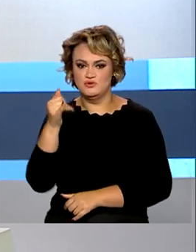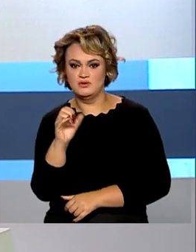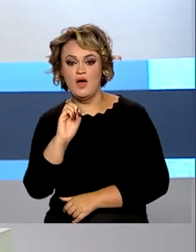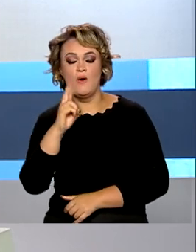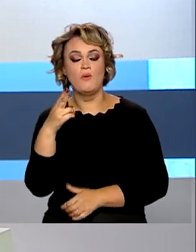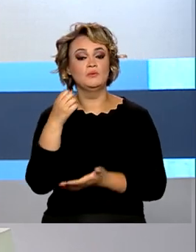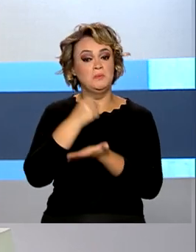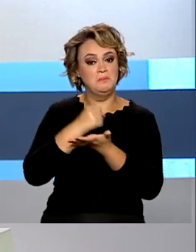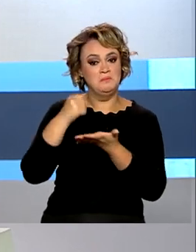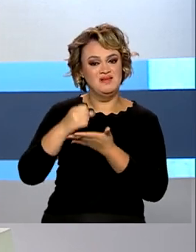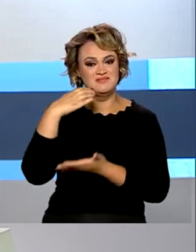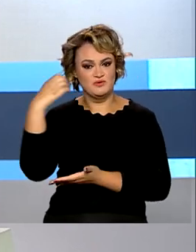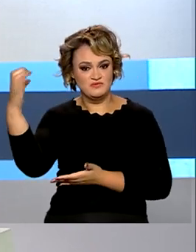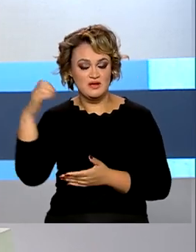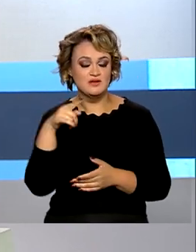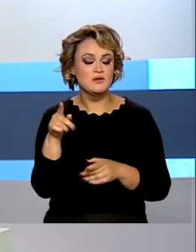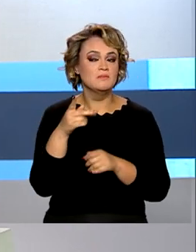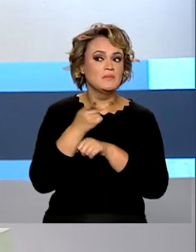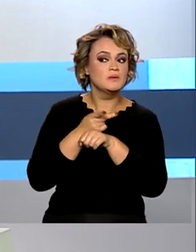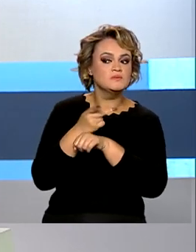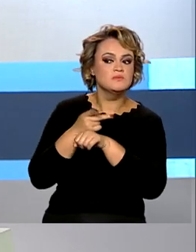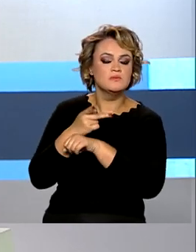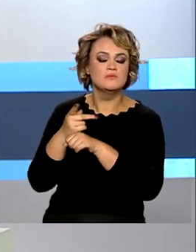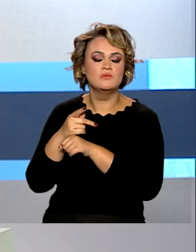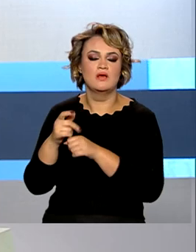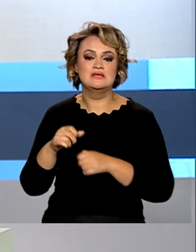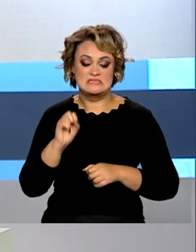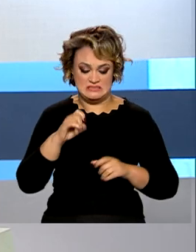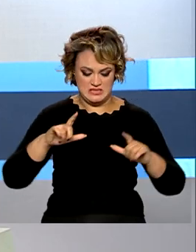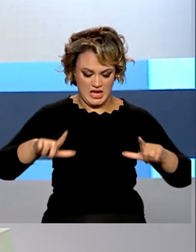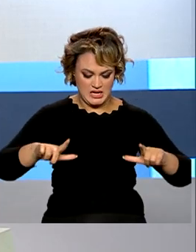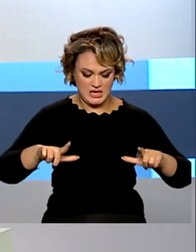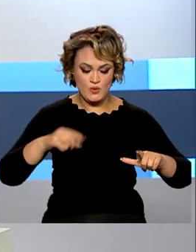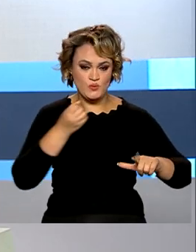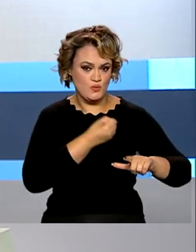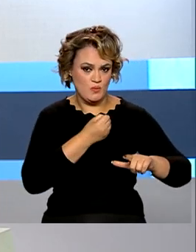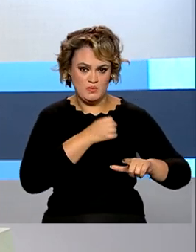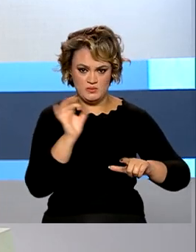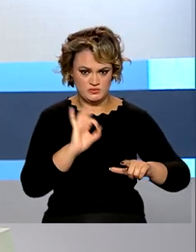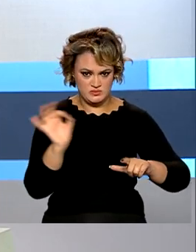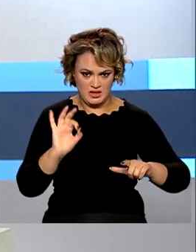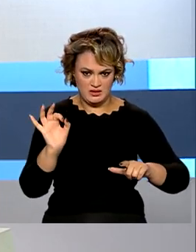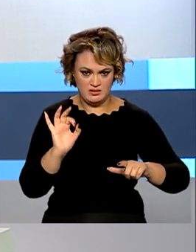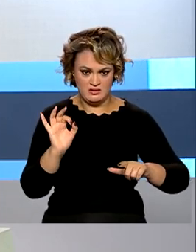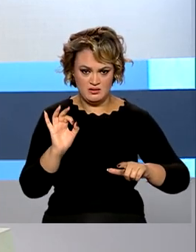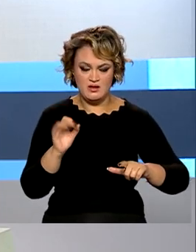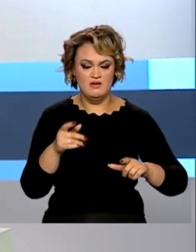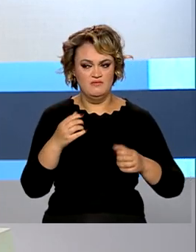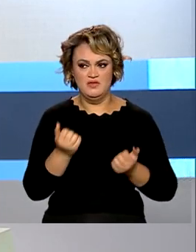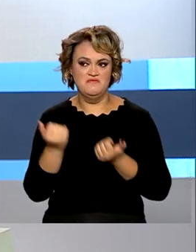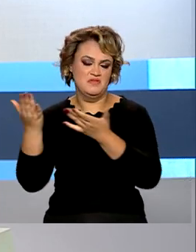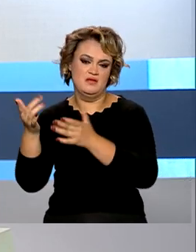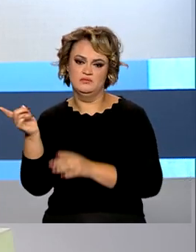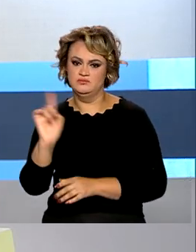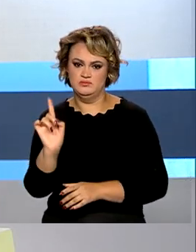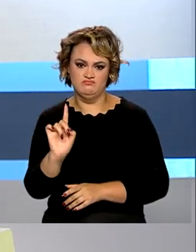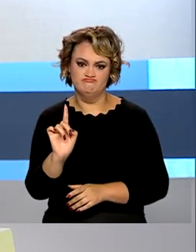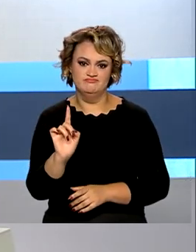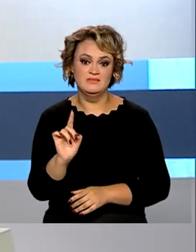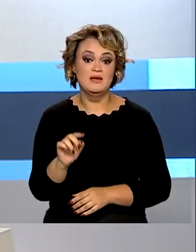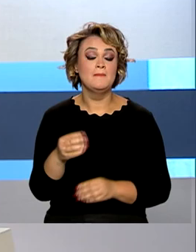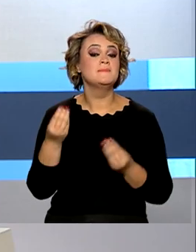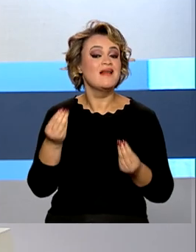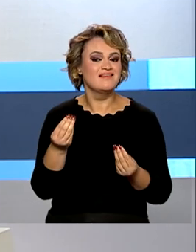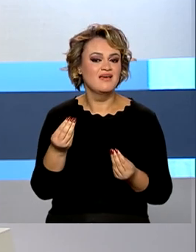passaporte para rastreamento. Se o objeto não tiver o número do documento, não será postado. O objetivo